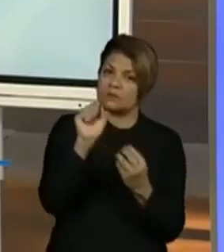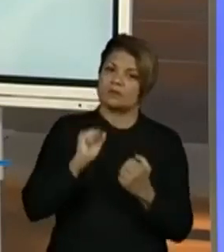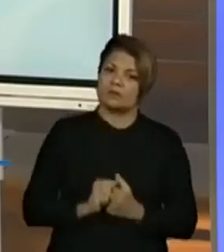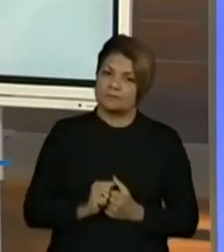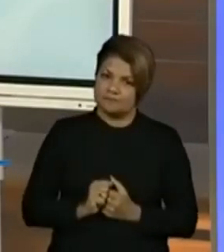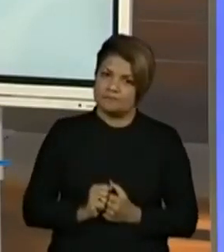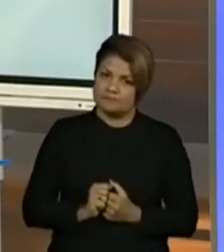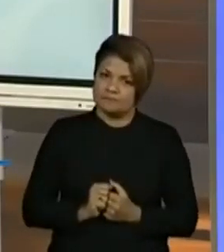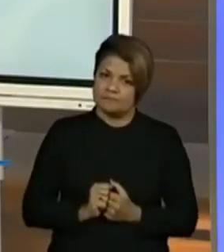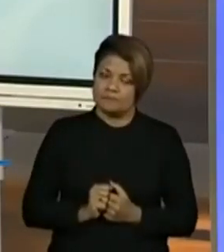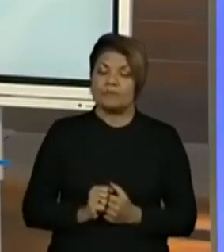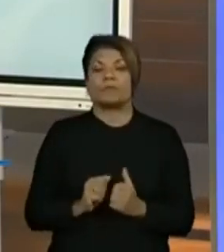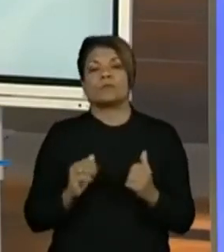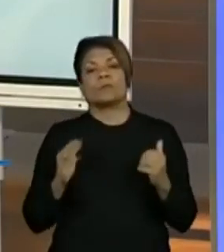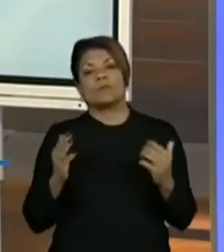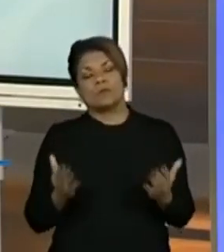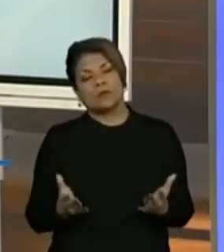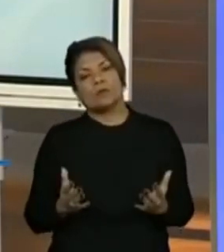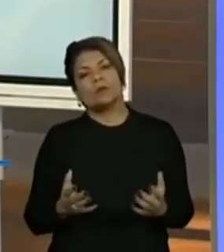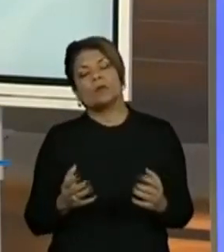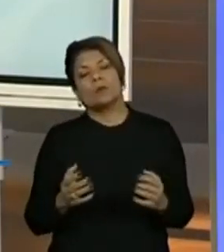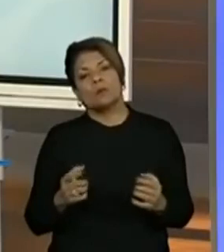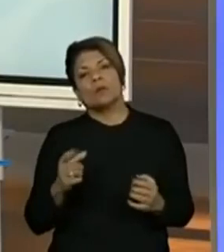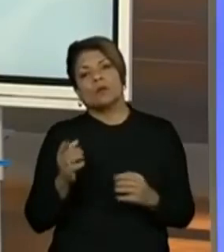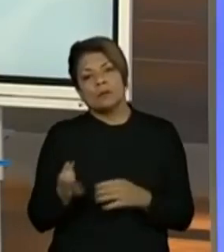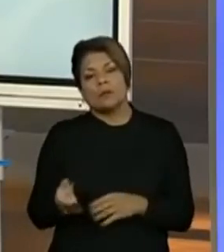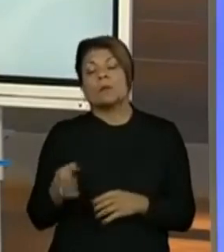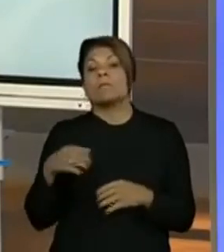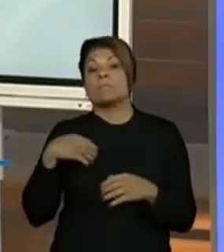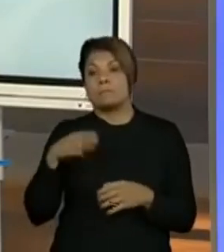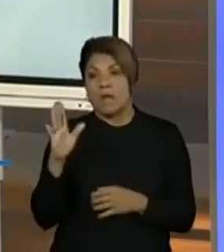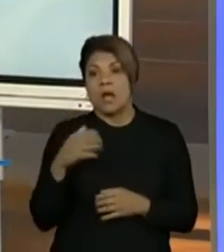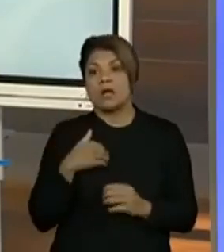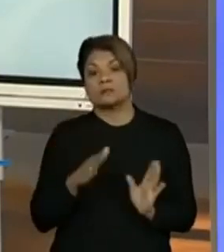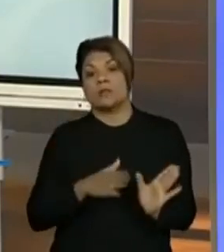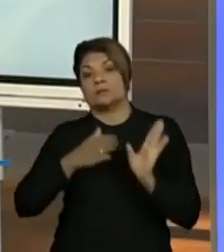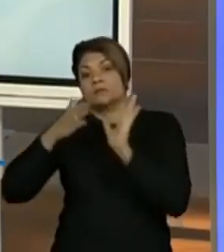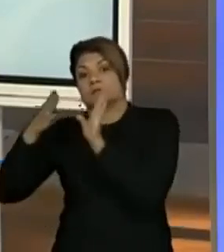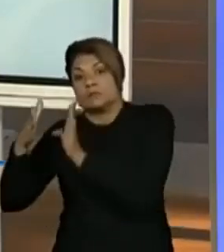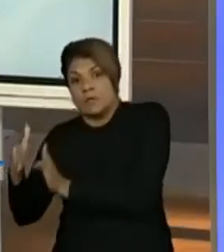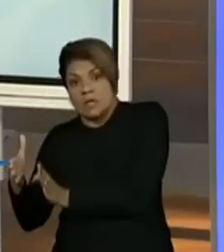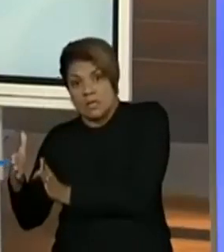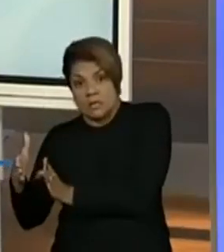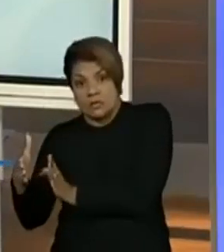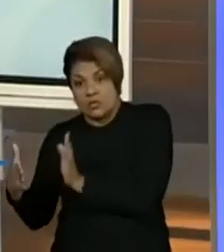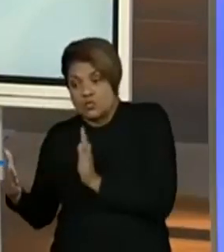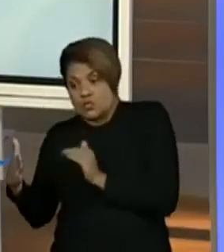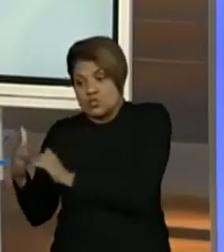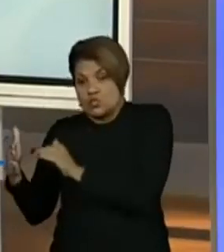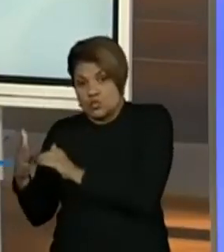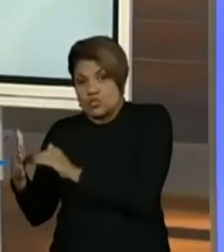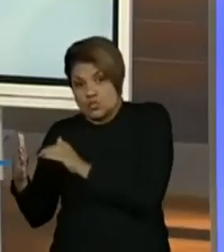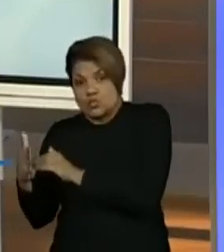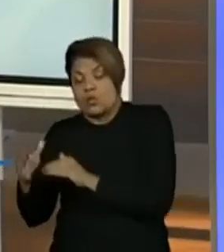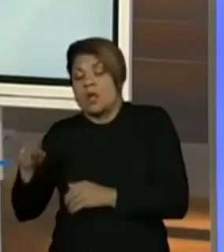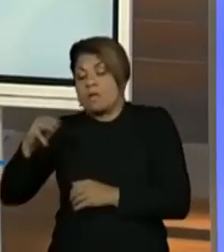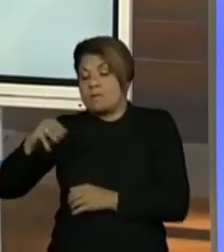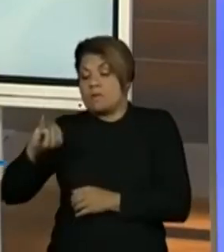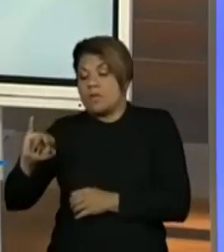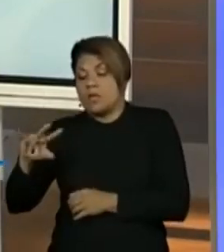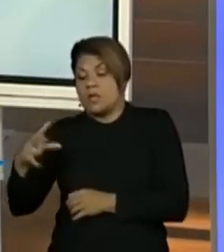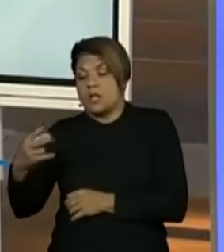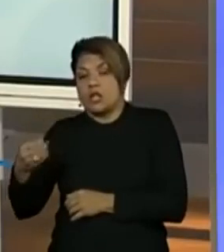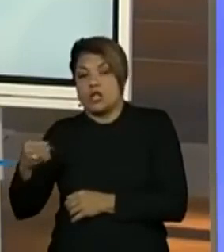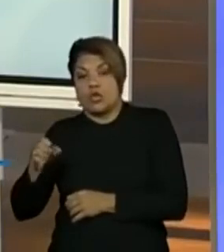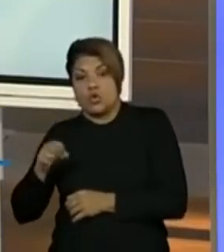Então, me deslocando ainda mais para o lado esquerdo, eu entro na classe dos milhões. Lá na